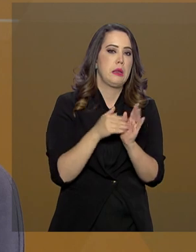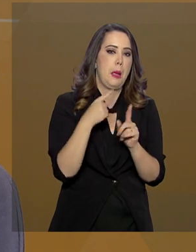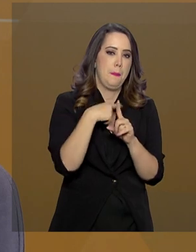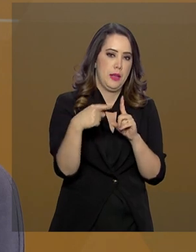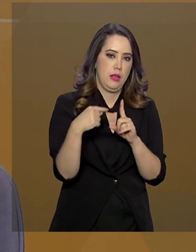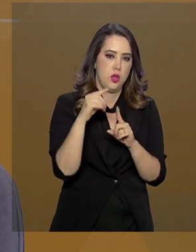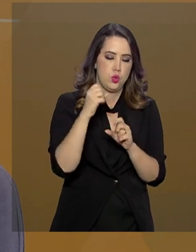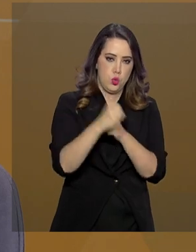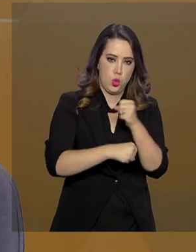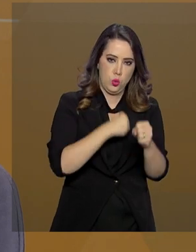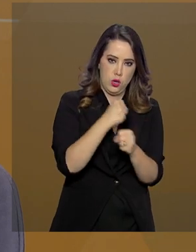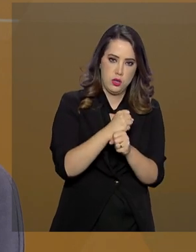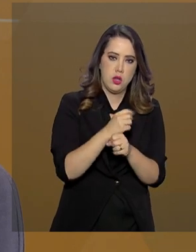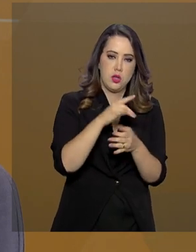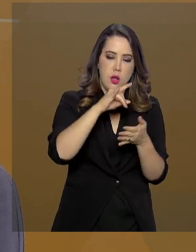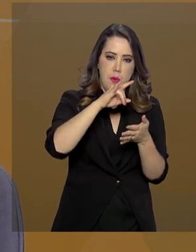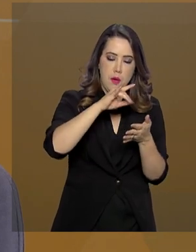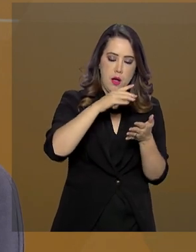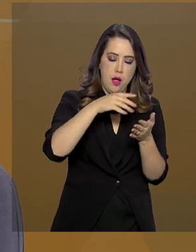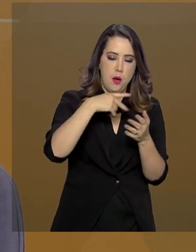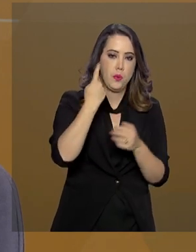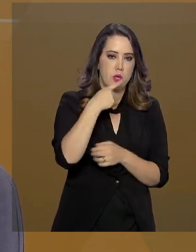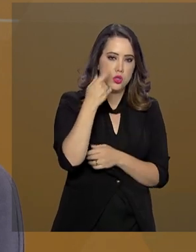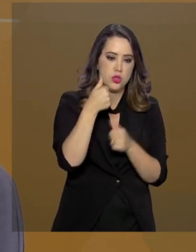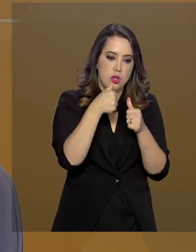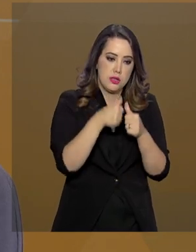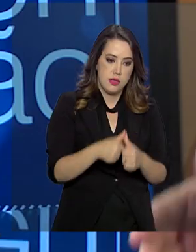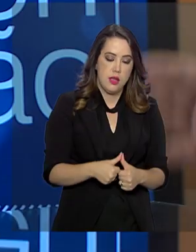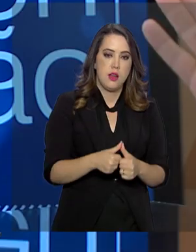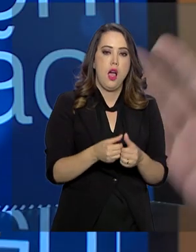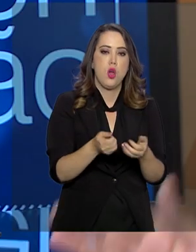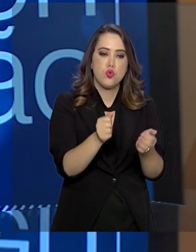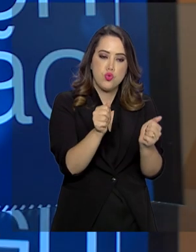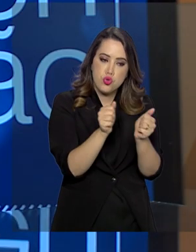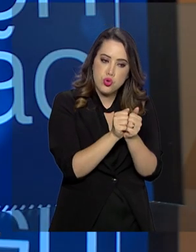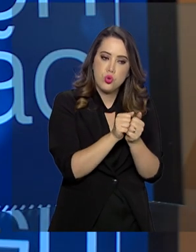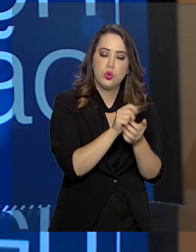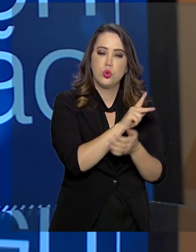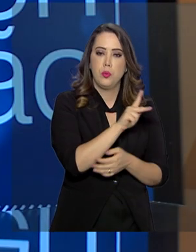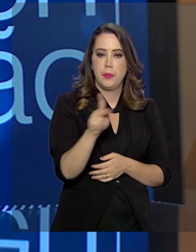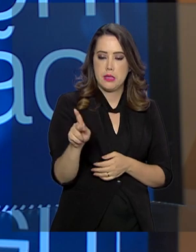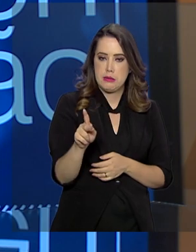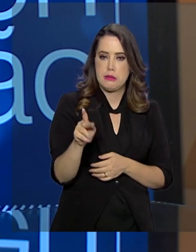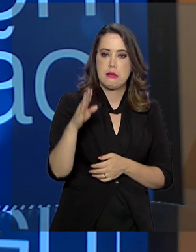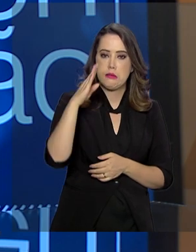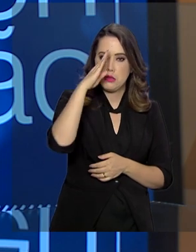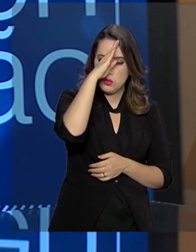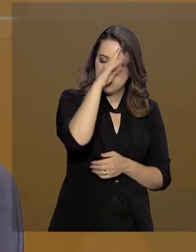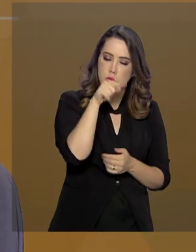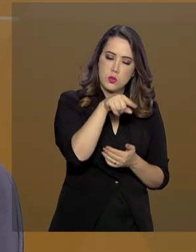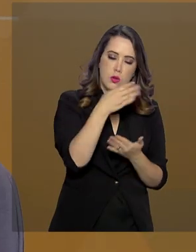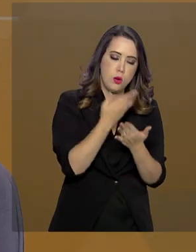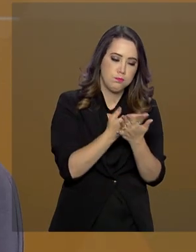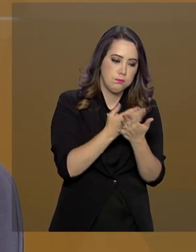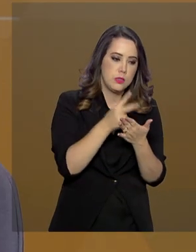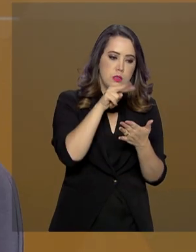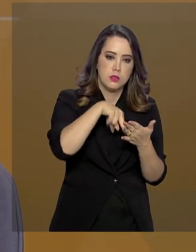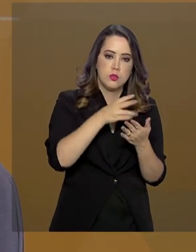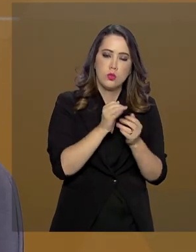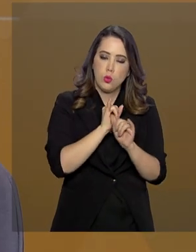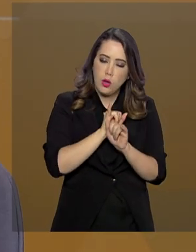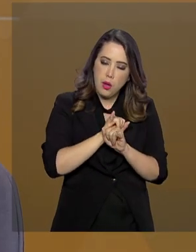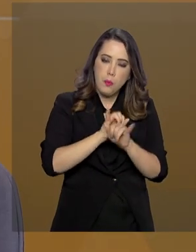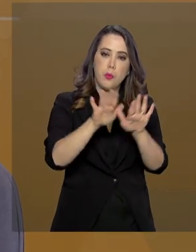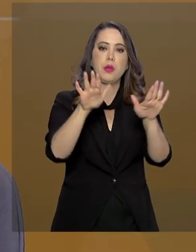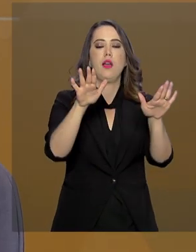essa política vai estar já na mão do nosso presidente para ser analisada e levar nos canais competentes para sua publicação. Depois da política